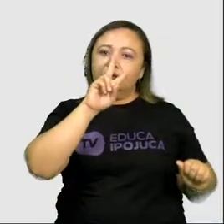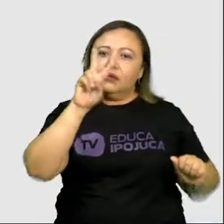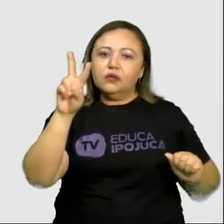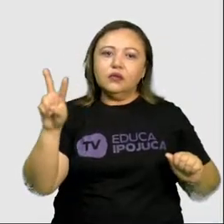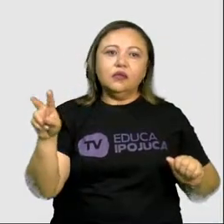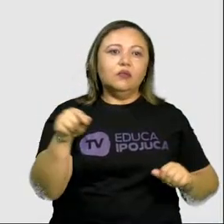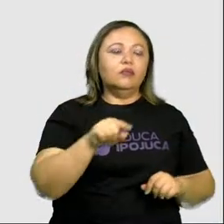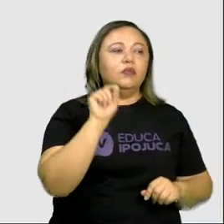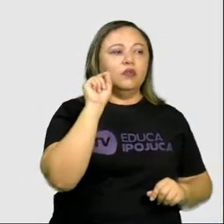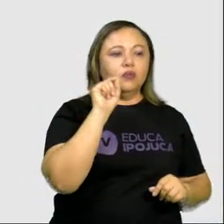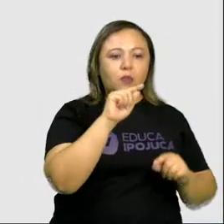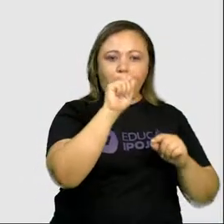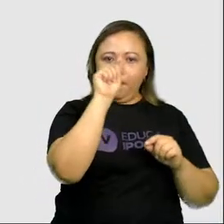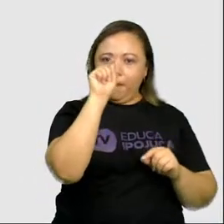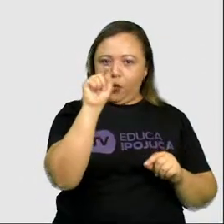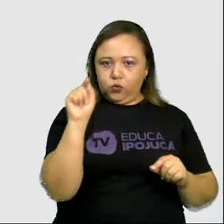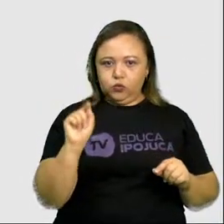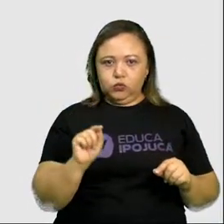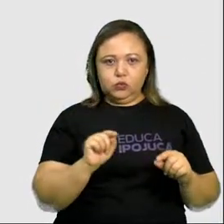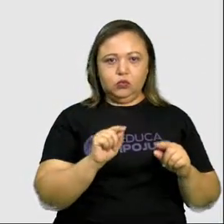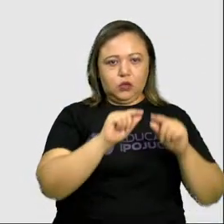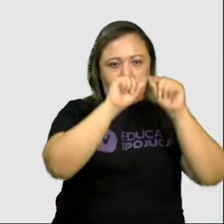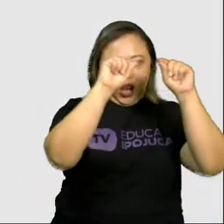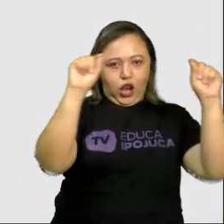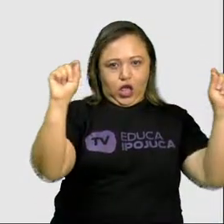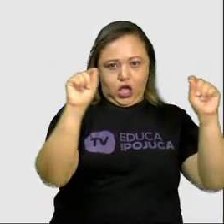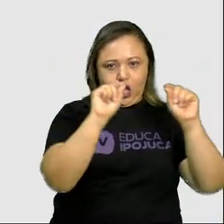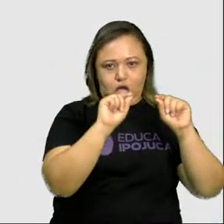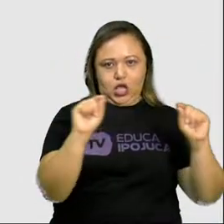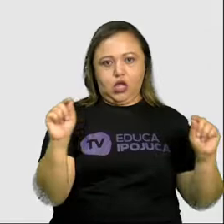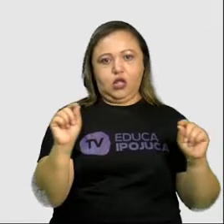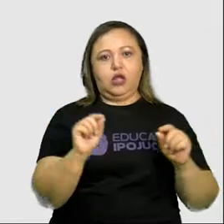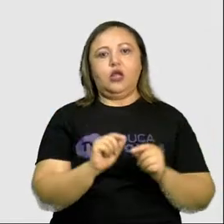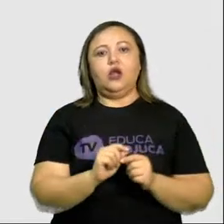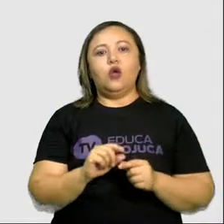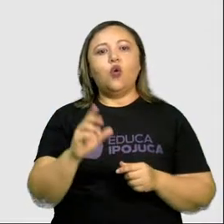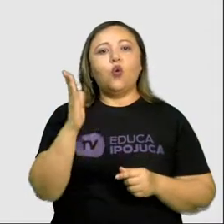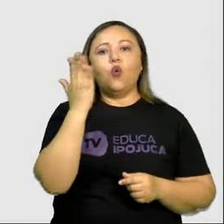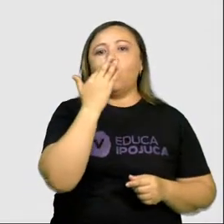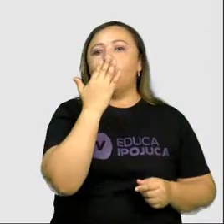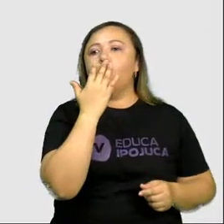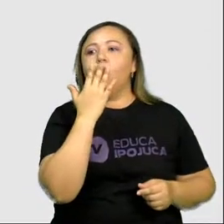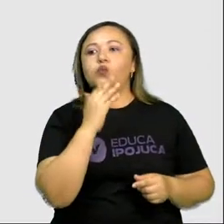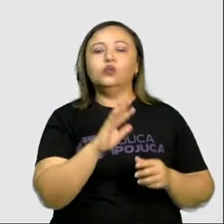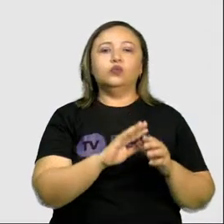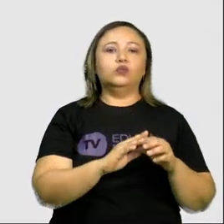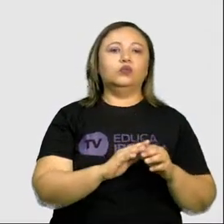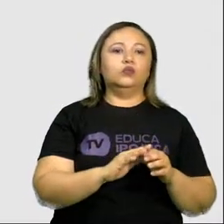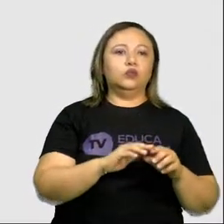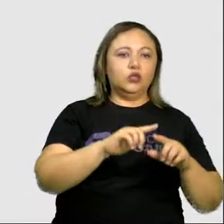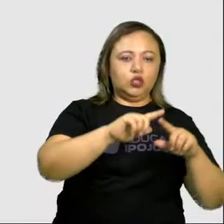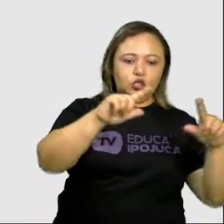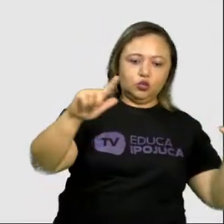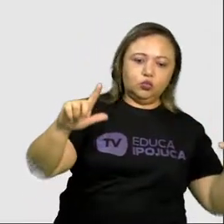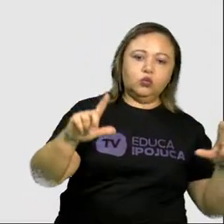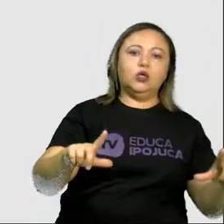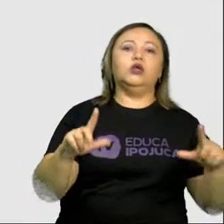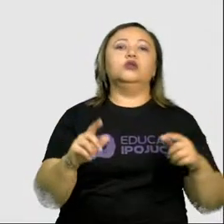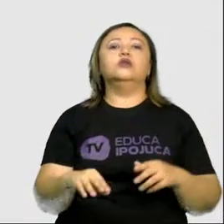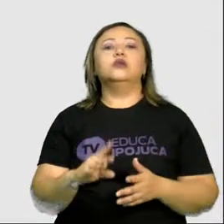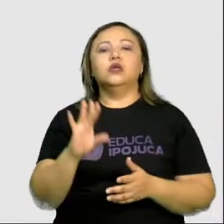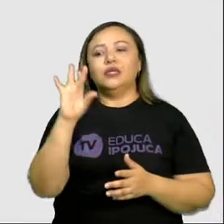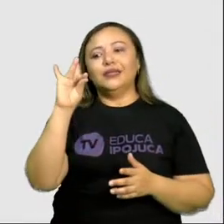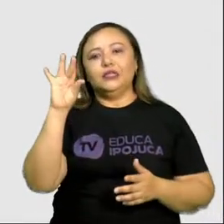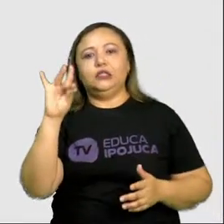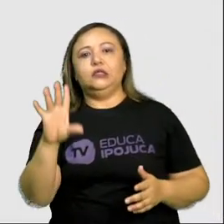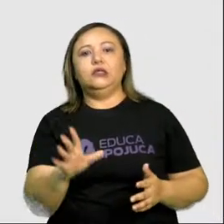artes visuais são ponto, linha, forma, cor, espaço, textura e